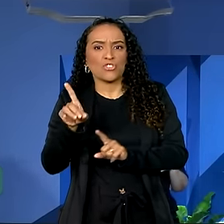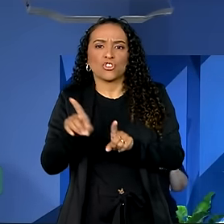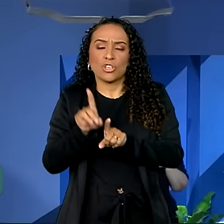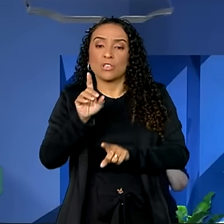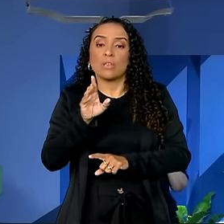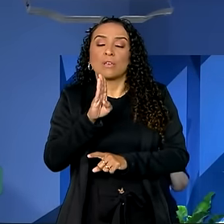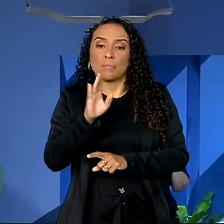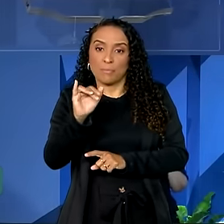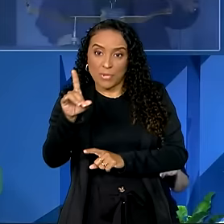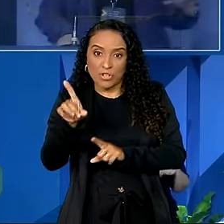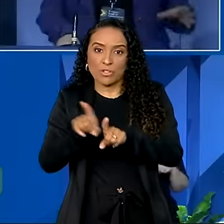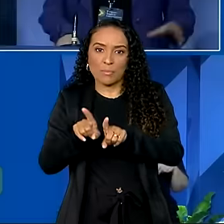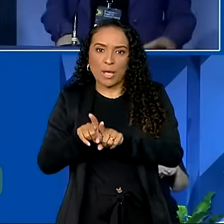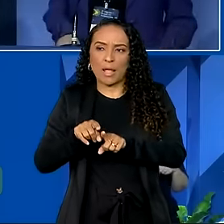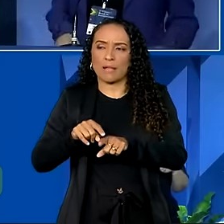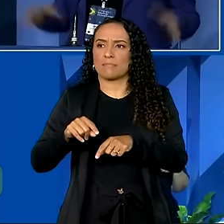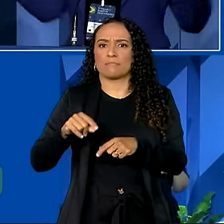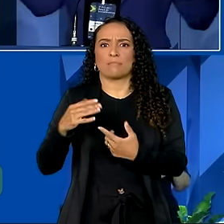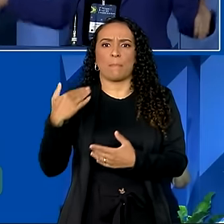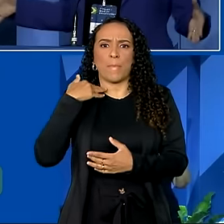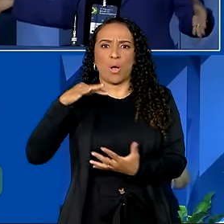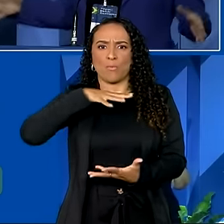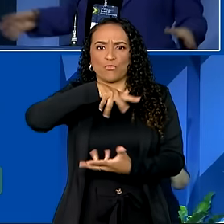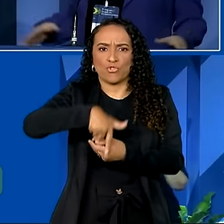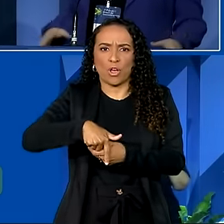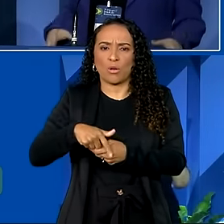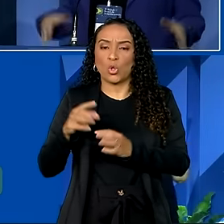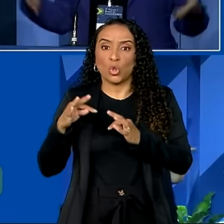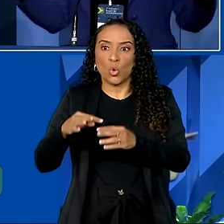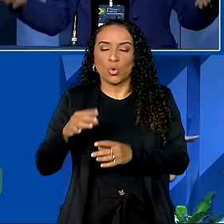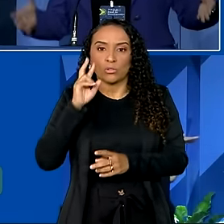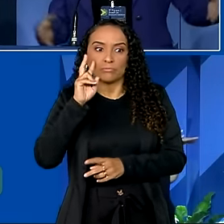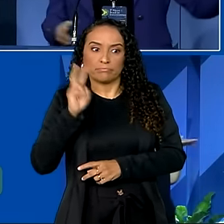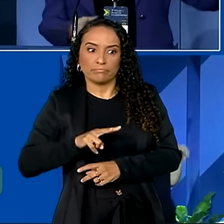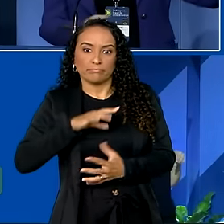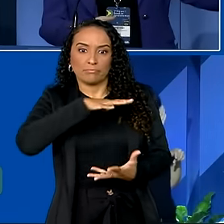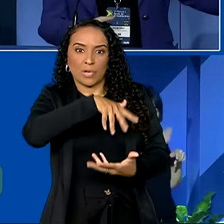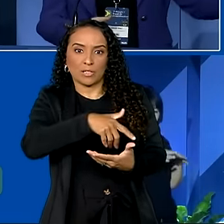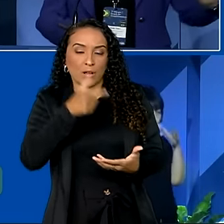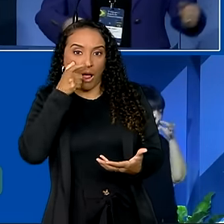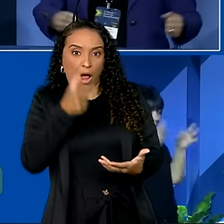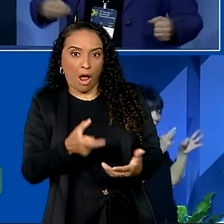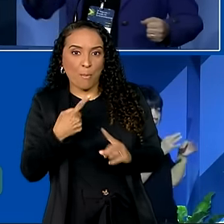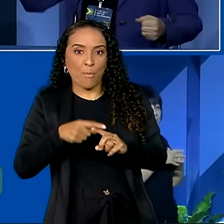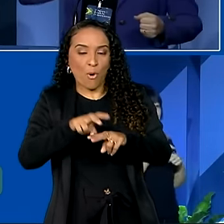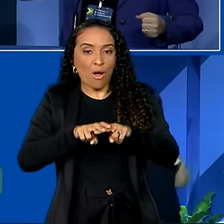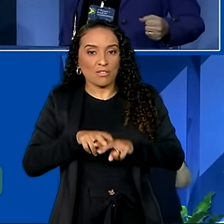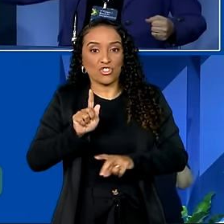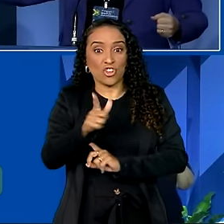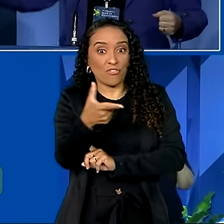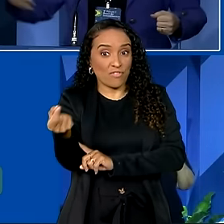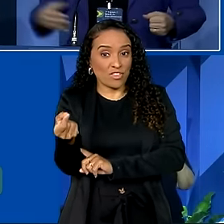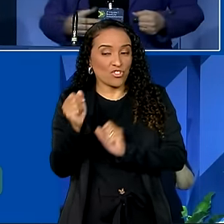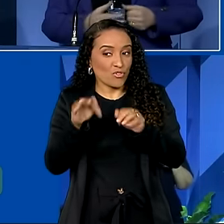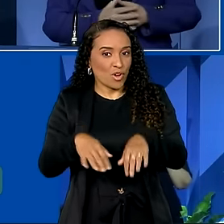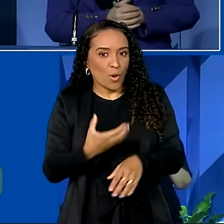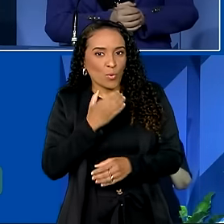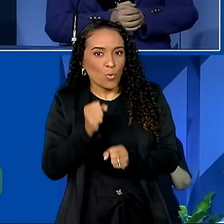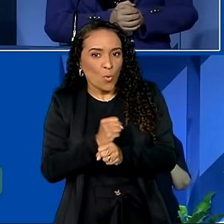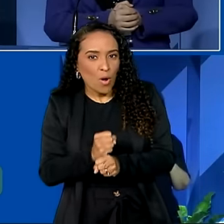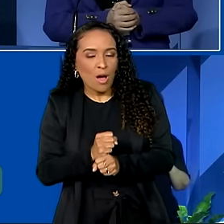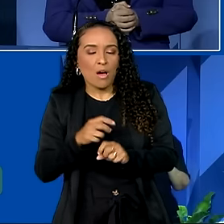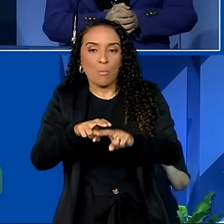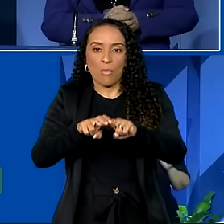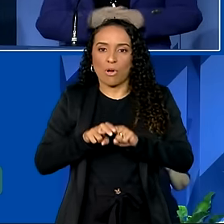e demais outros atores, estão de olho no Brasil. De olho no Brasil por conta do G20 no final do ano, por conta da